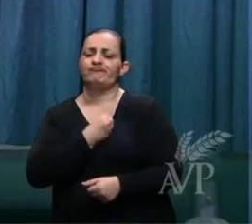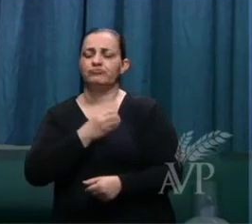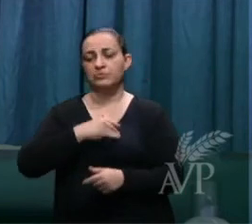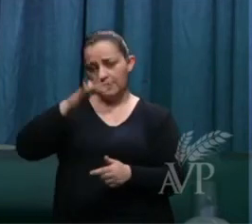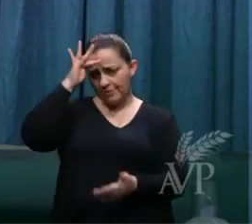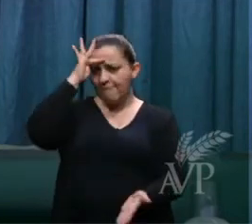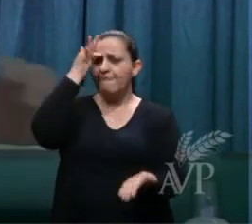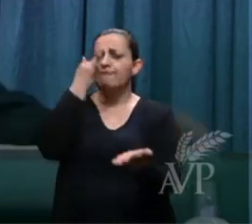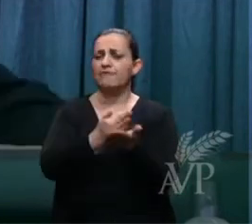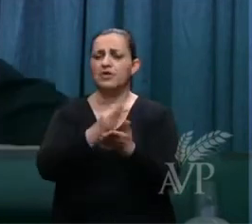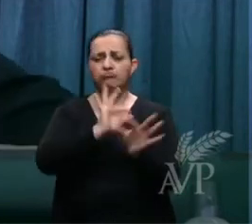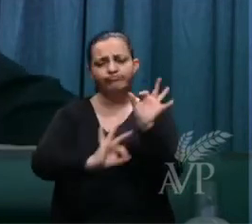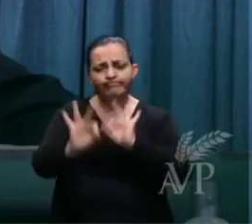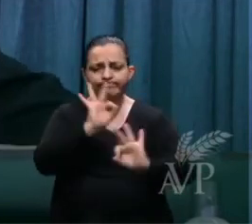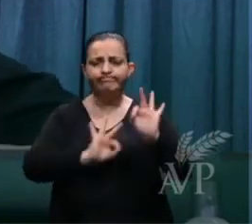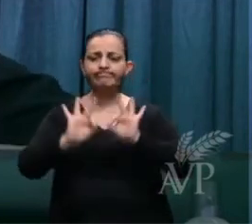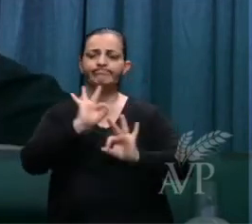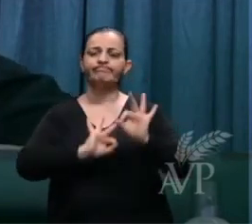seu coração em orde